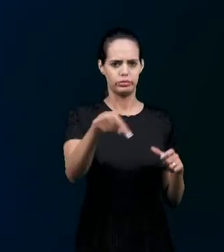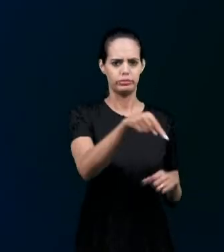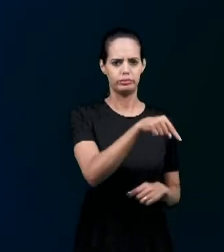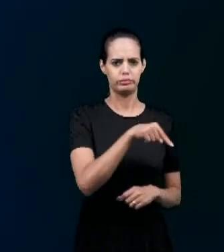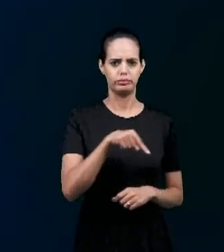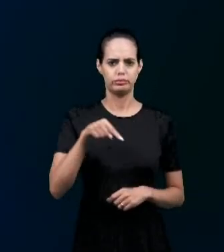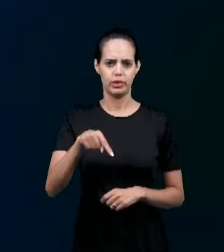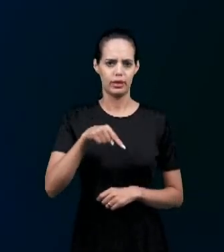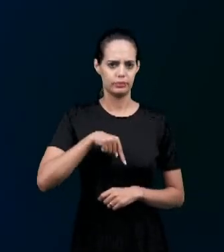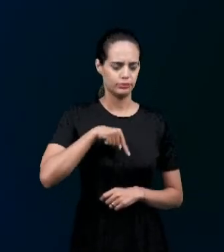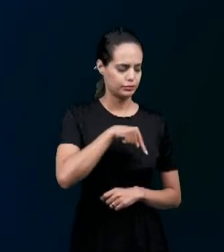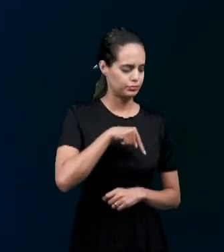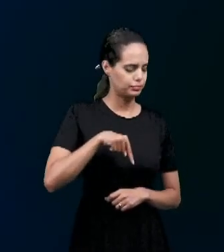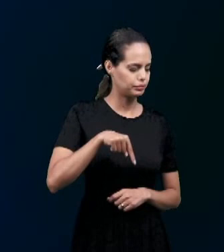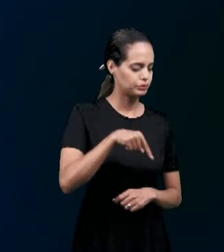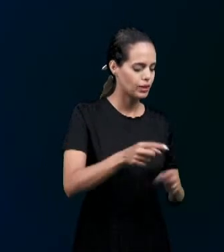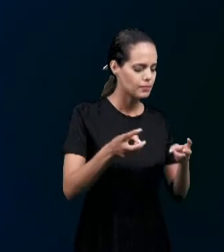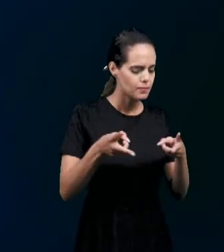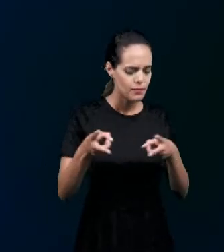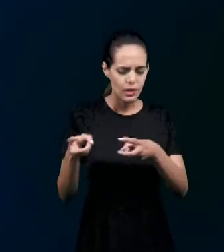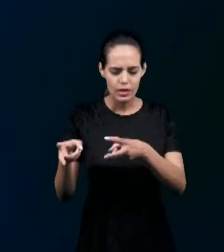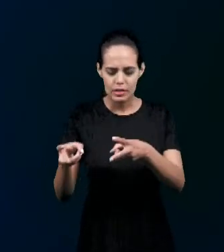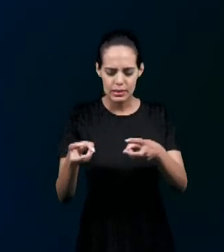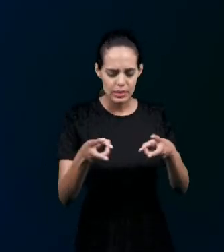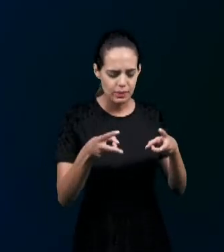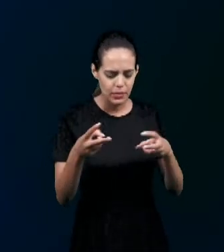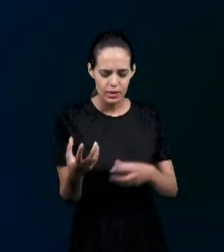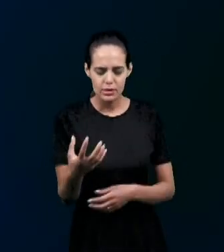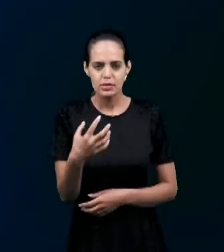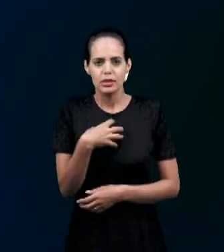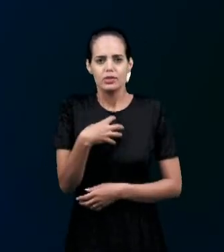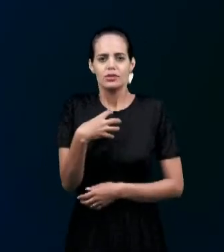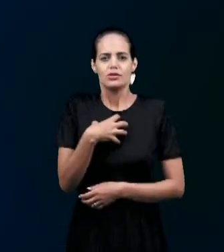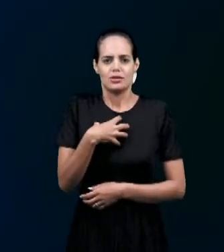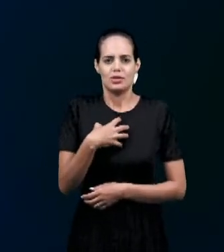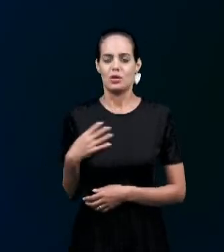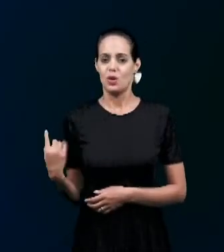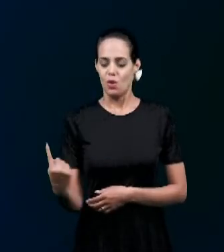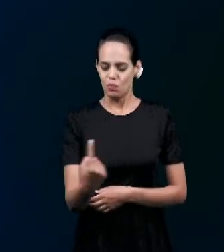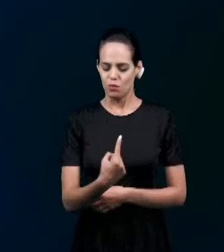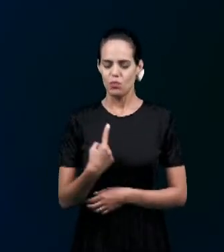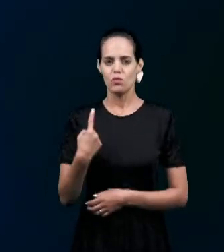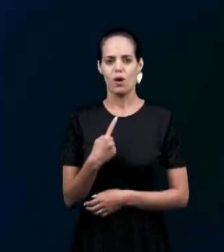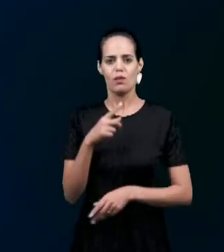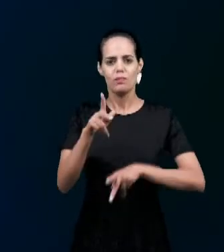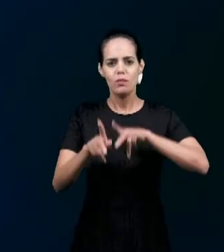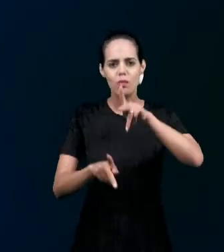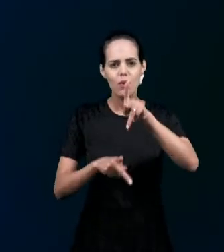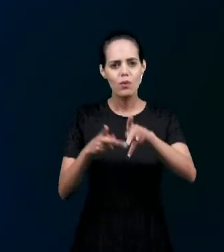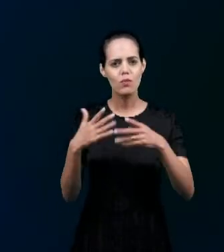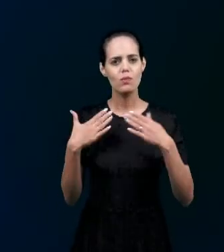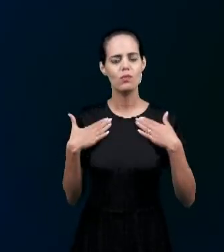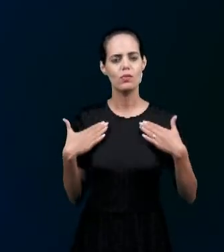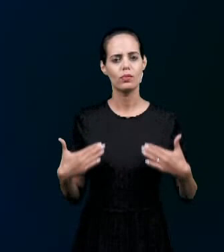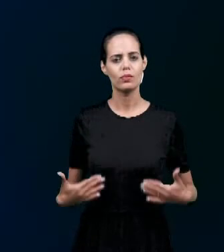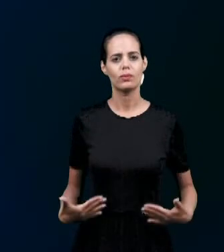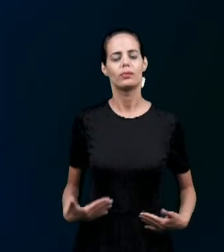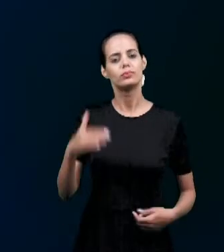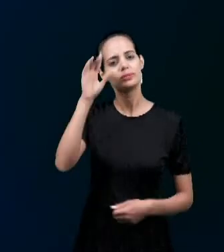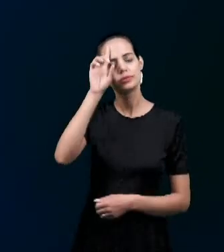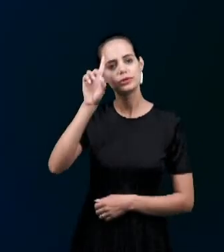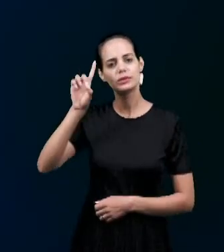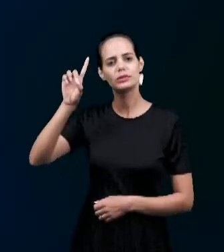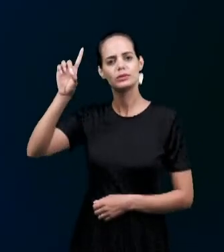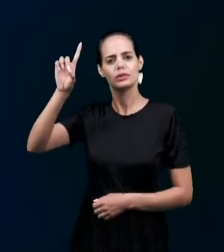maravilhoso Perceber isso Sentir isso Que verdadeiramente Nós somos um povo Somos um corpo Né Sempre Vivendo juntos